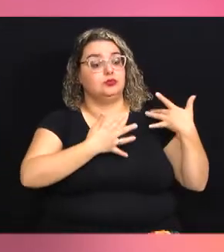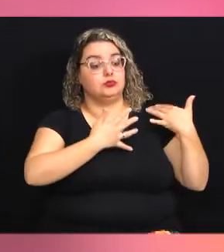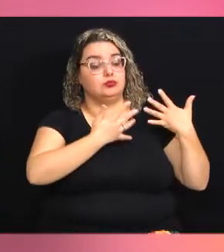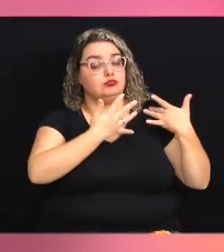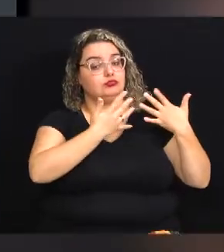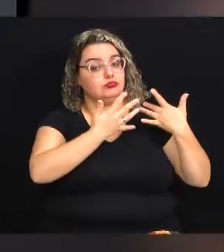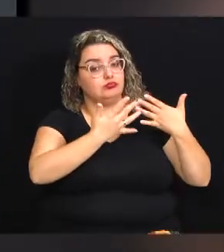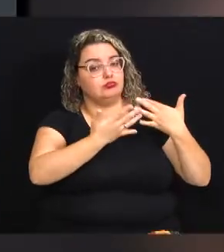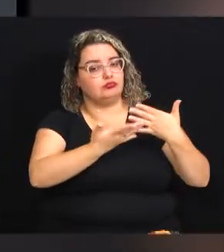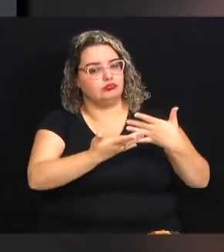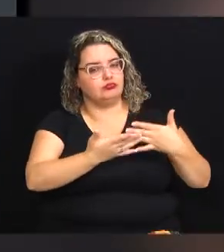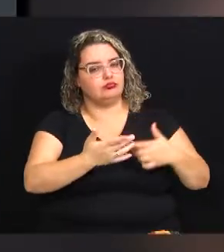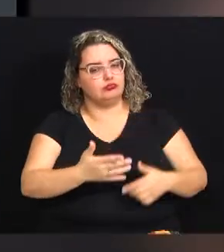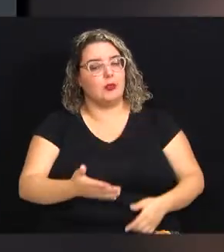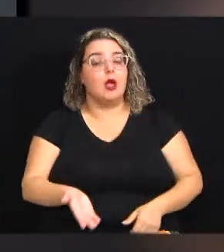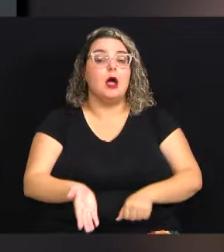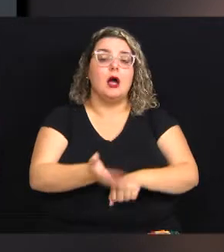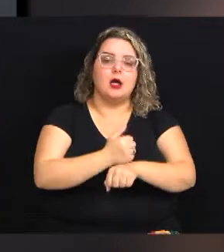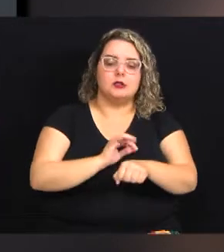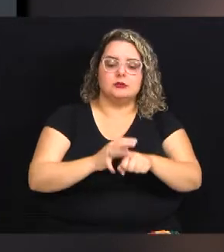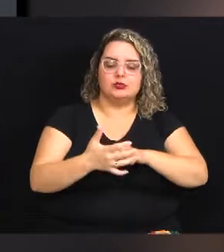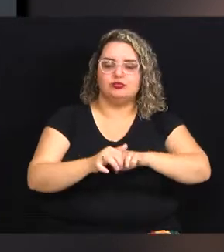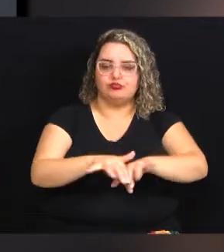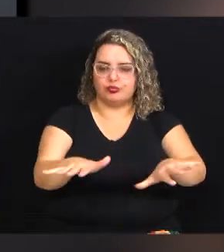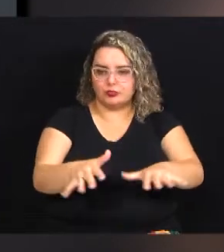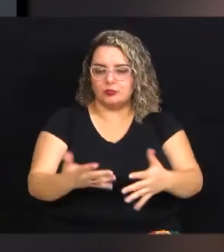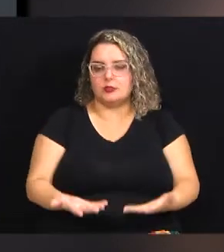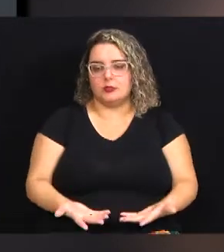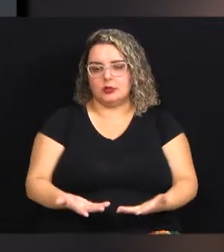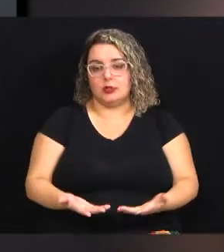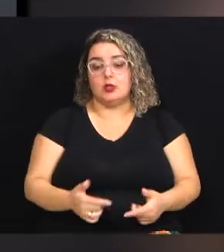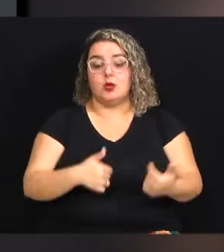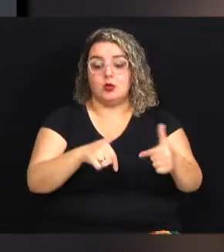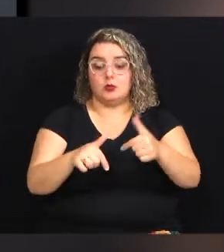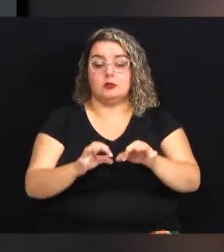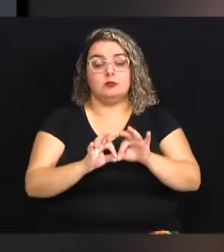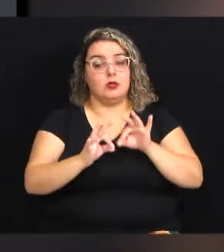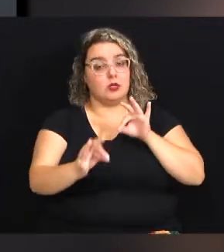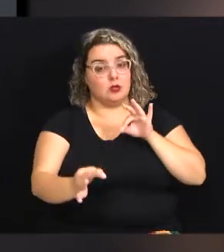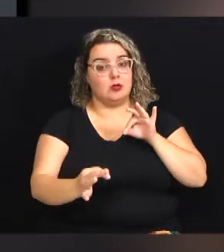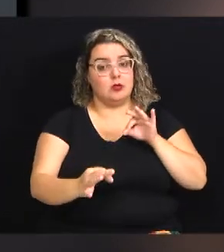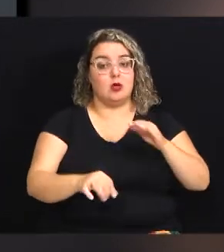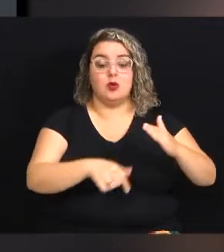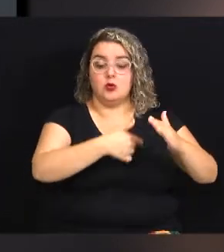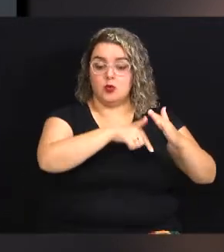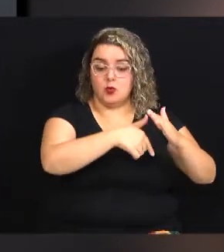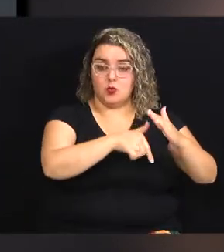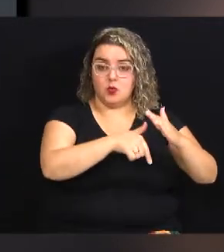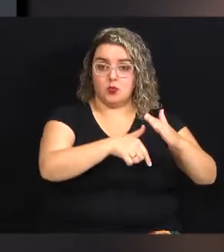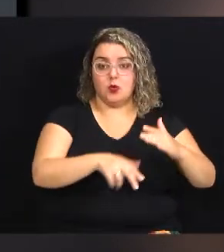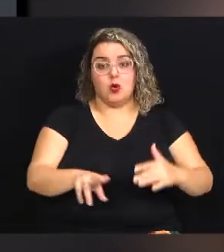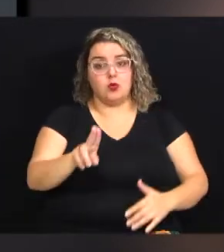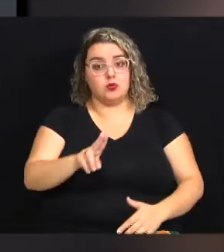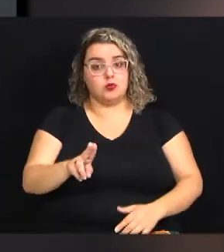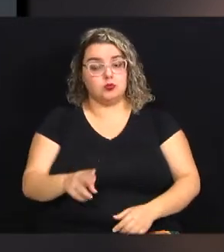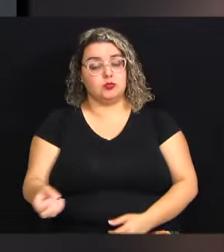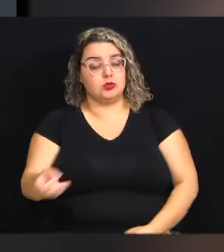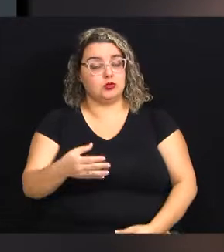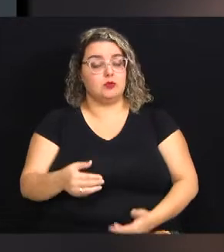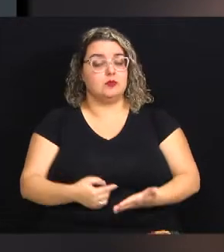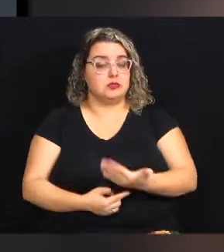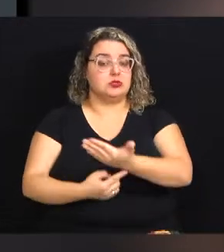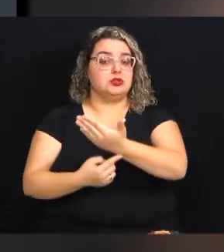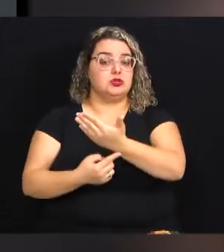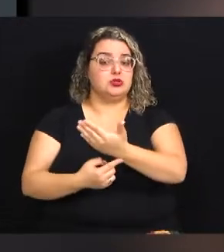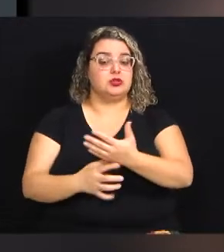desenhando antes da expansão do vírus, tal como o trabalho à distância, o chamado home office, o uso das novas tecnologias